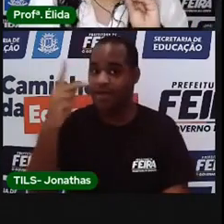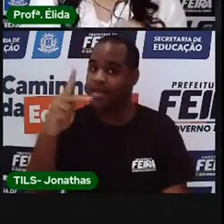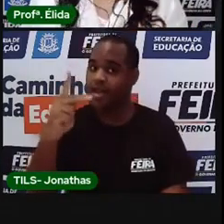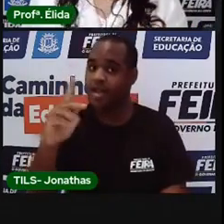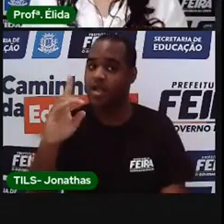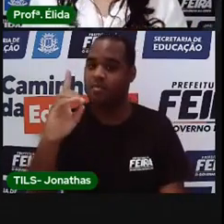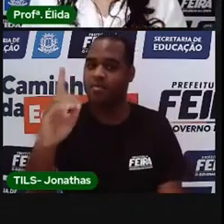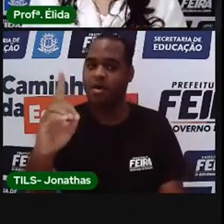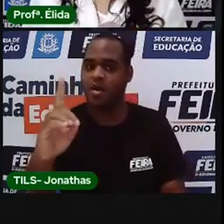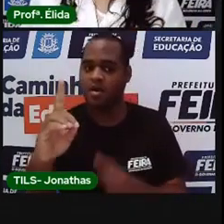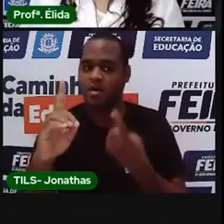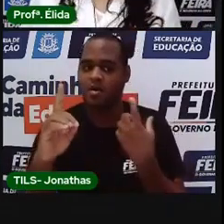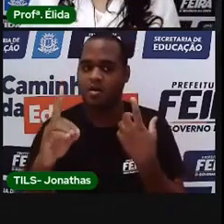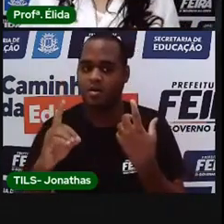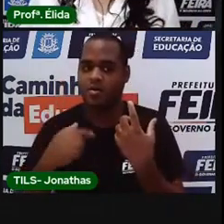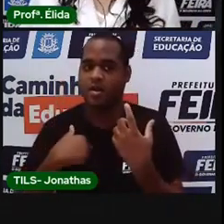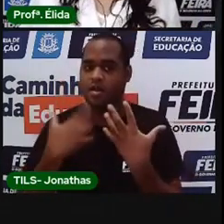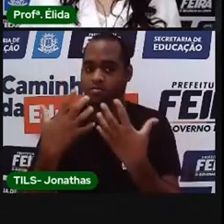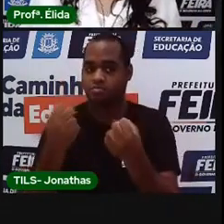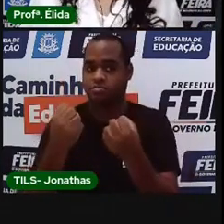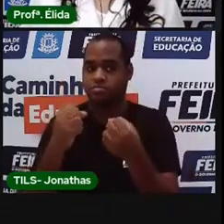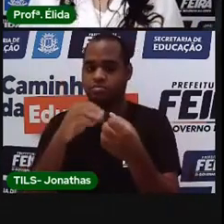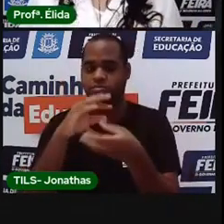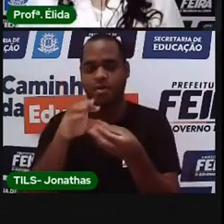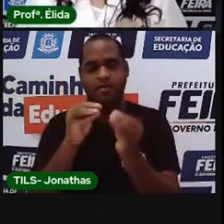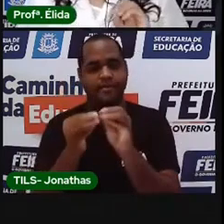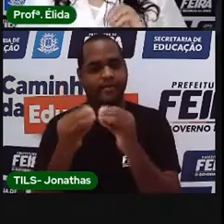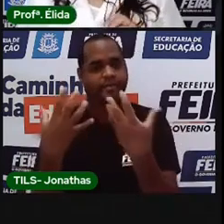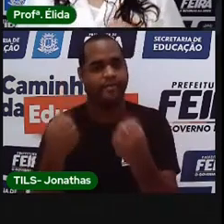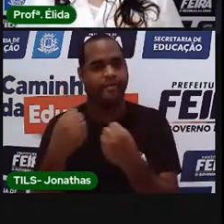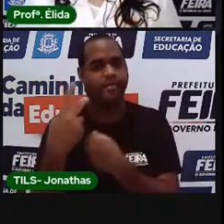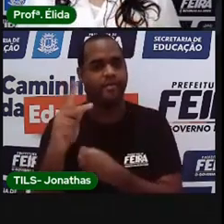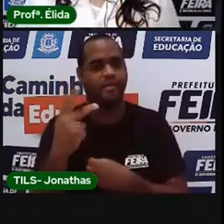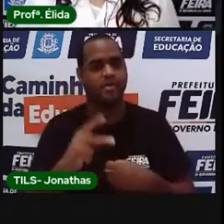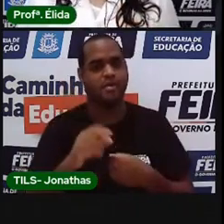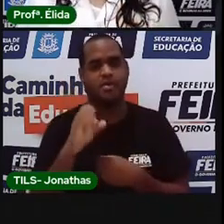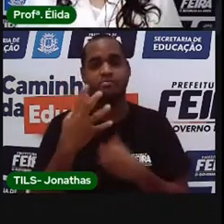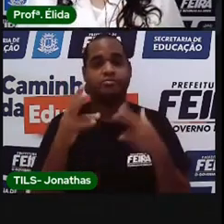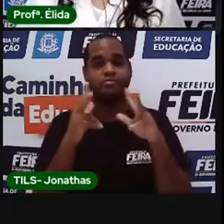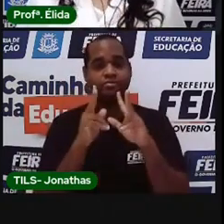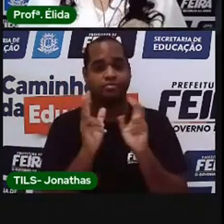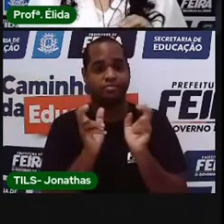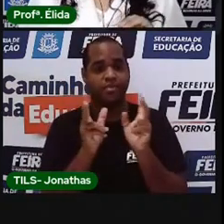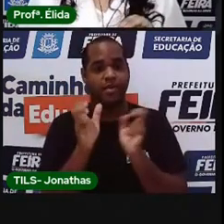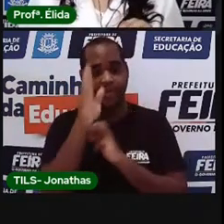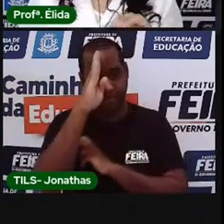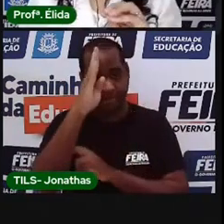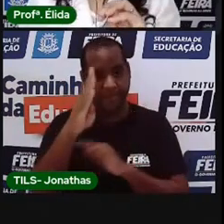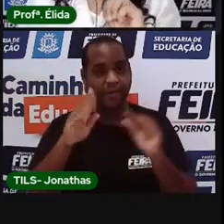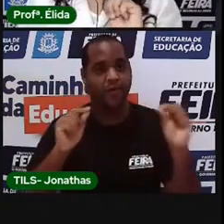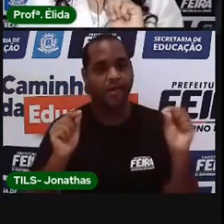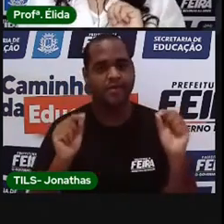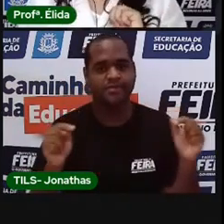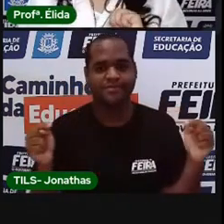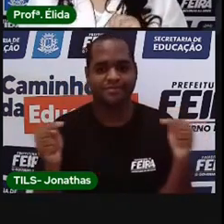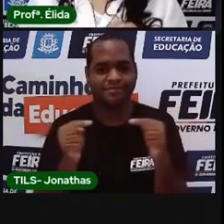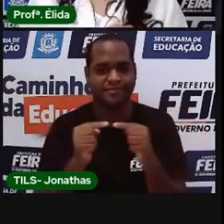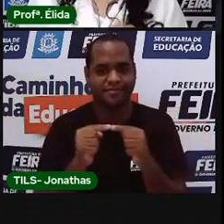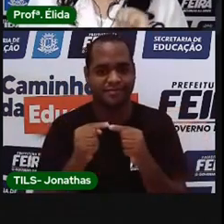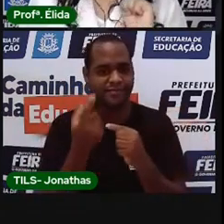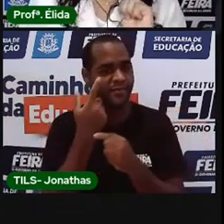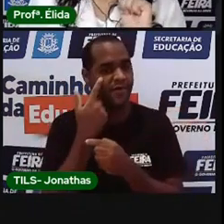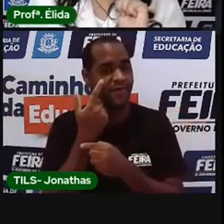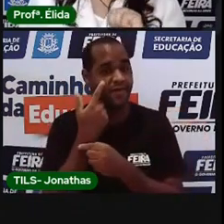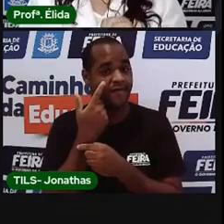que recebeu esse bilhete. O assunto. O assunto. Olha só. Vamos